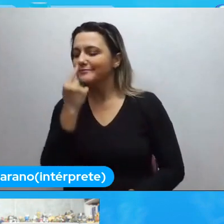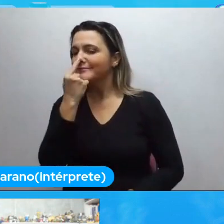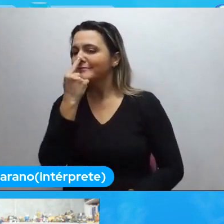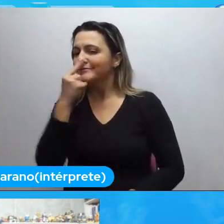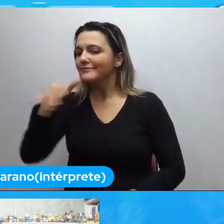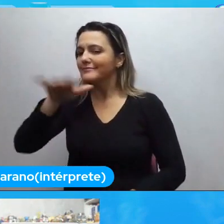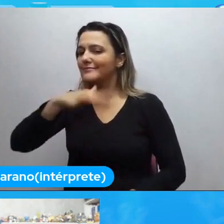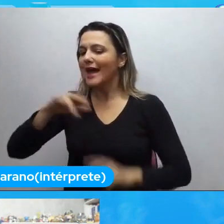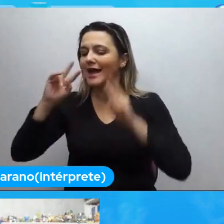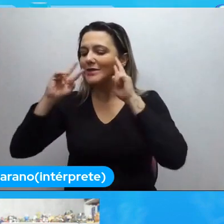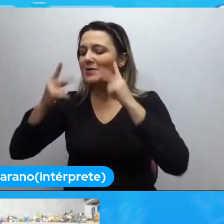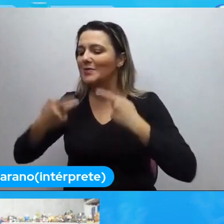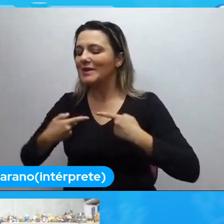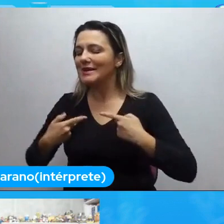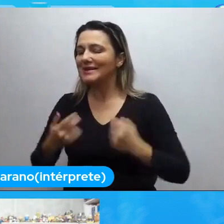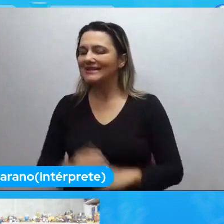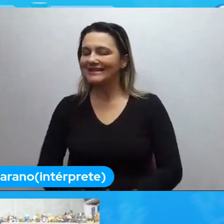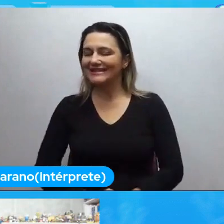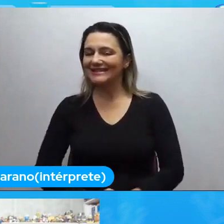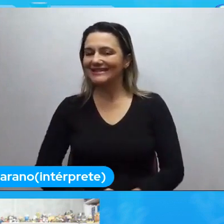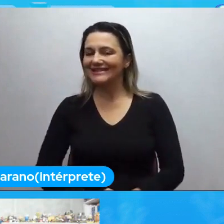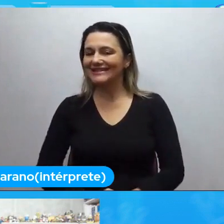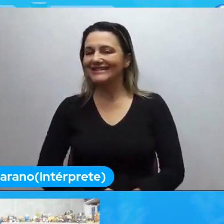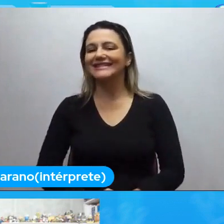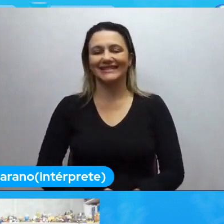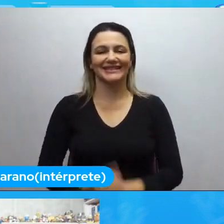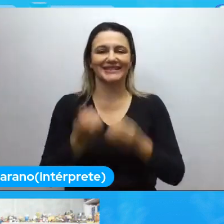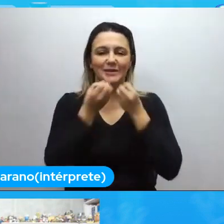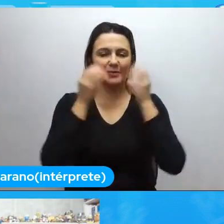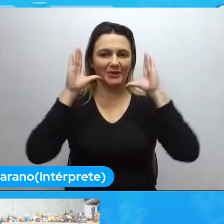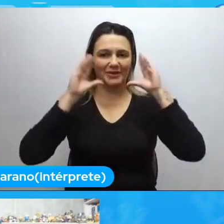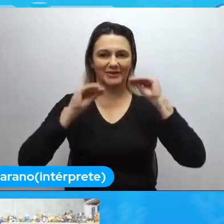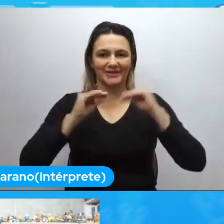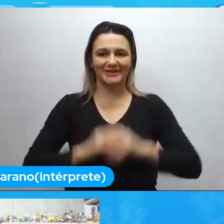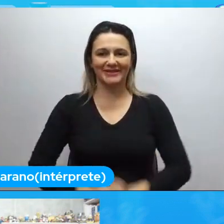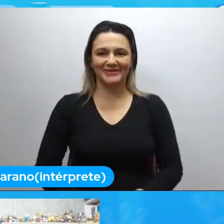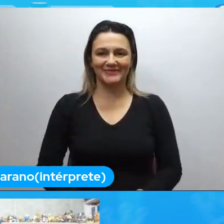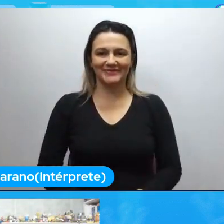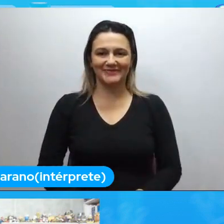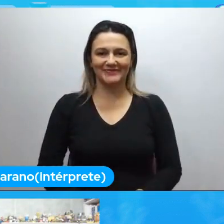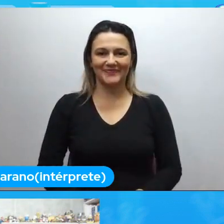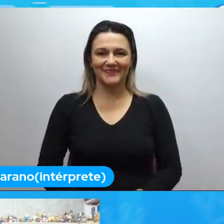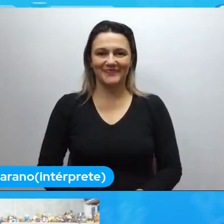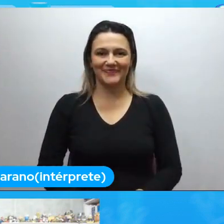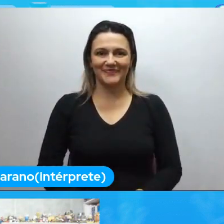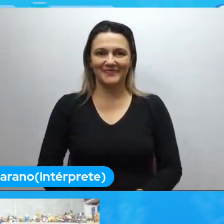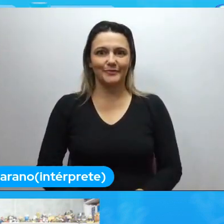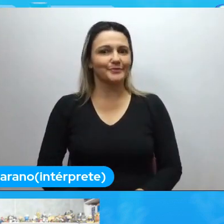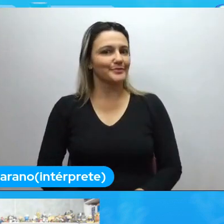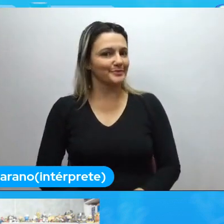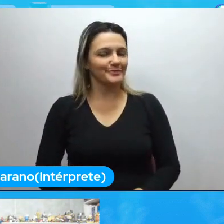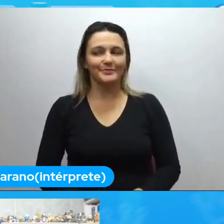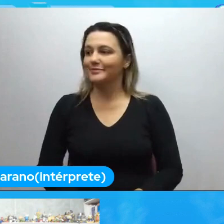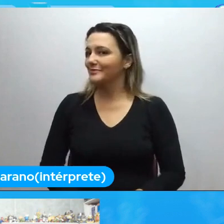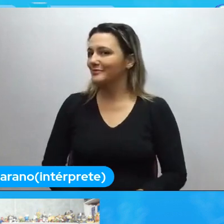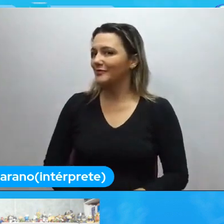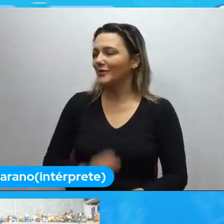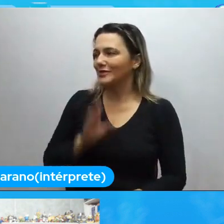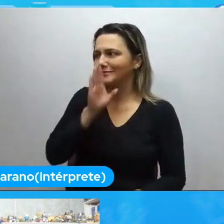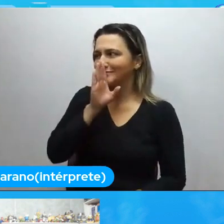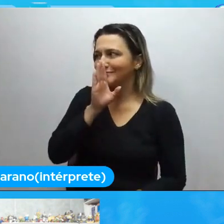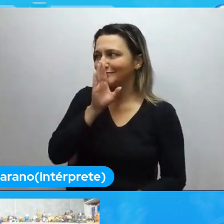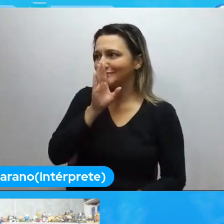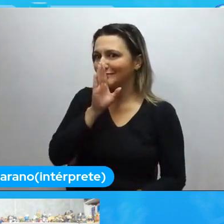Boa noite, Dandara! Ai, gente! Vou ficar aqui quietinha, só aplaudindo. Se vocês